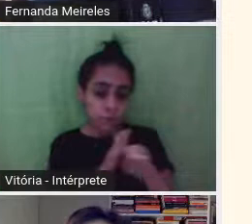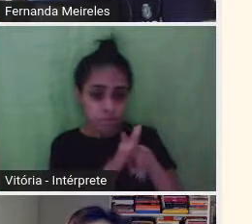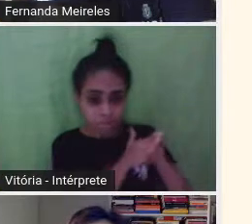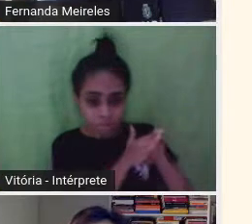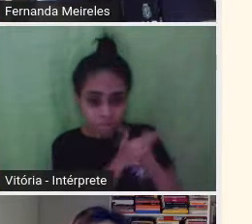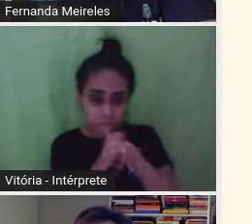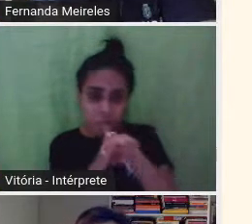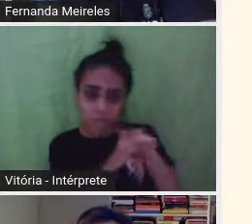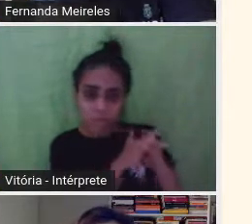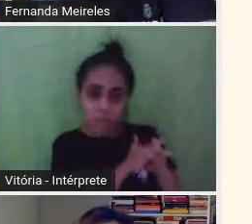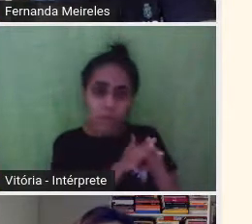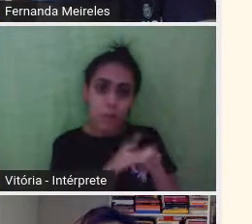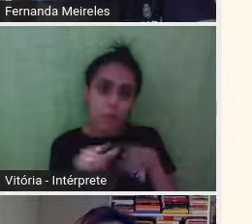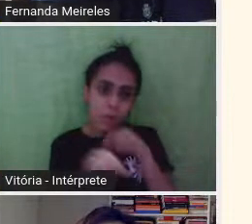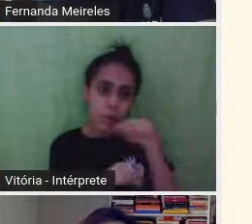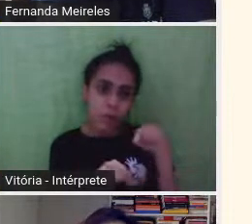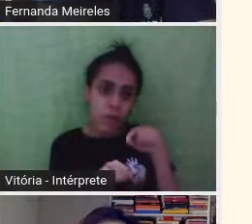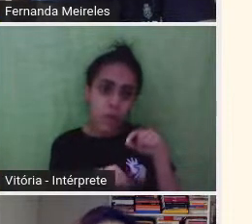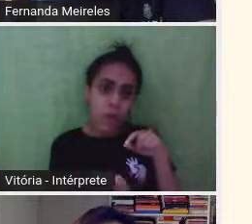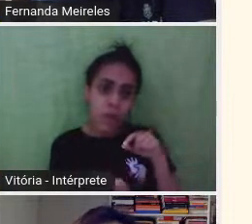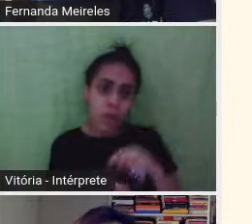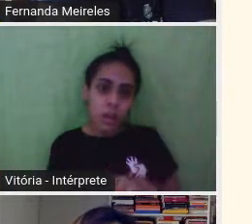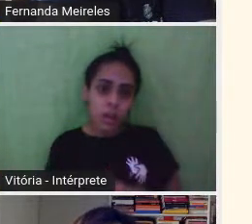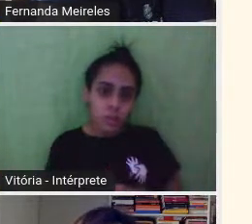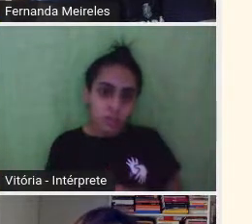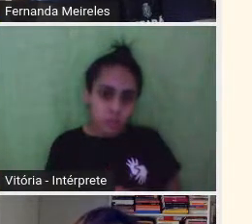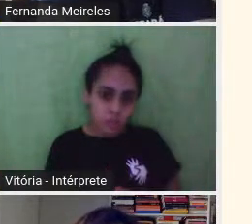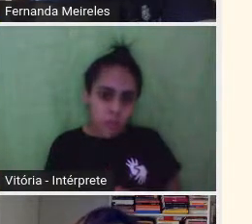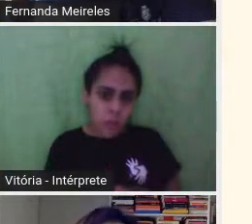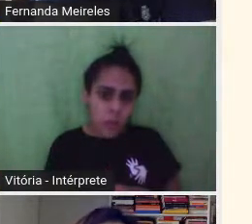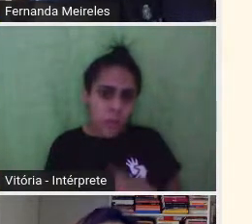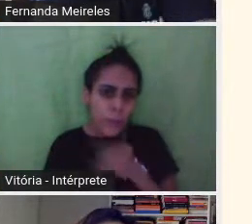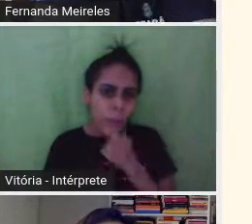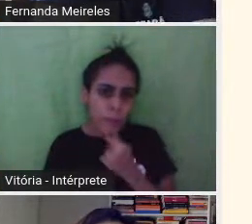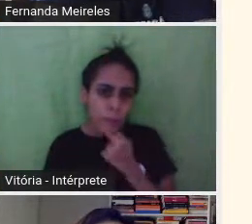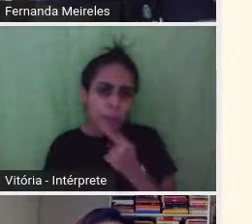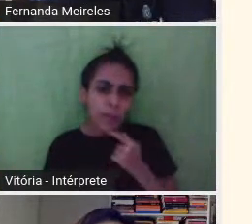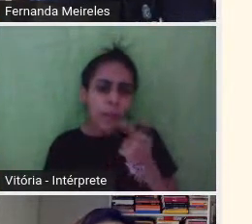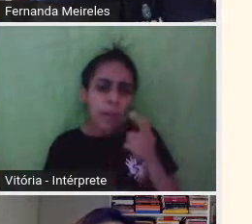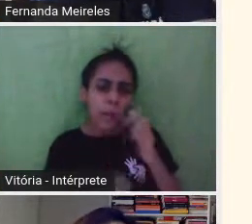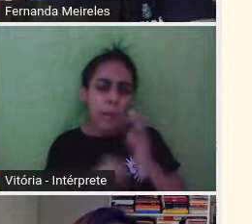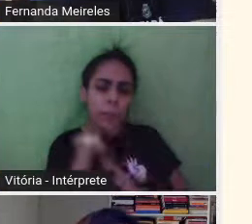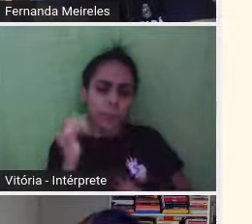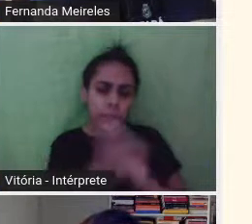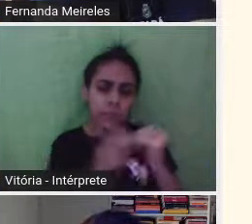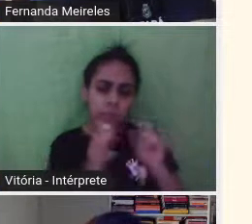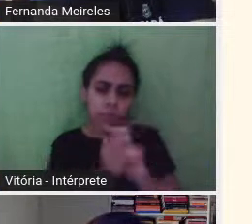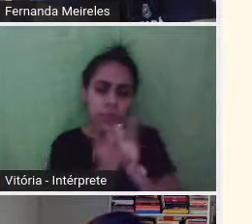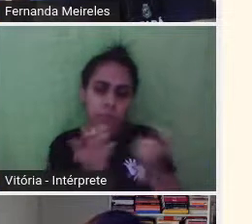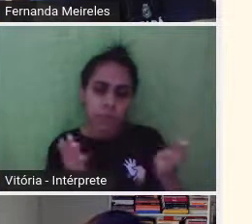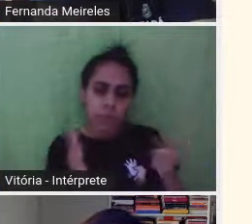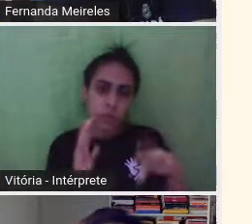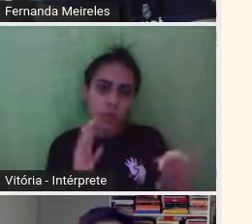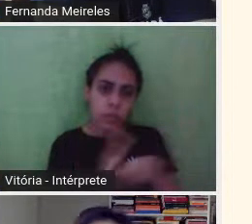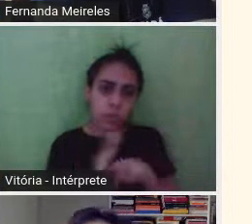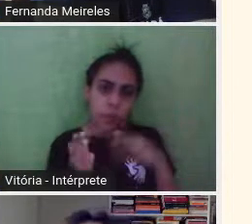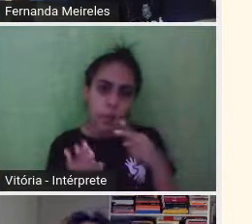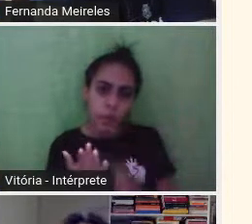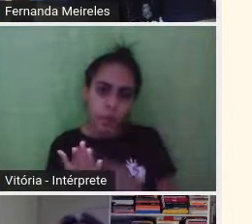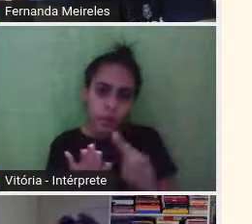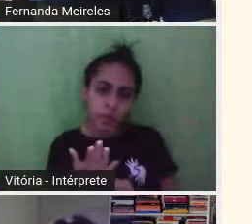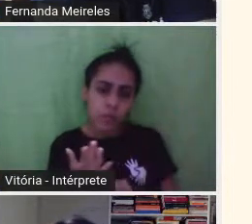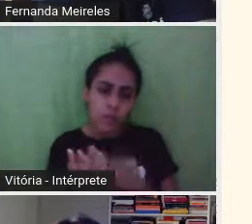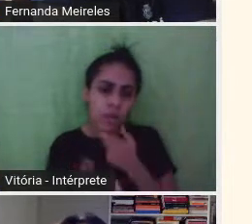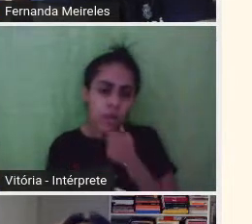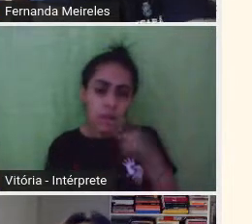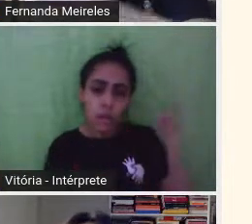de um jornalista, como eu coloquei aqui, muito bisbilhoteiro, né, da The New York Review of Books, porque foi o seguinte,